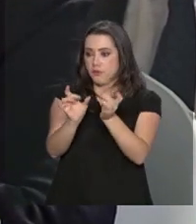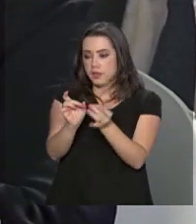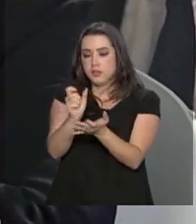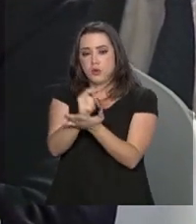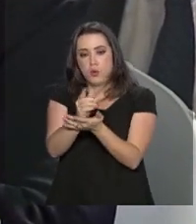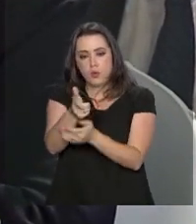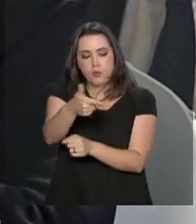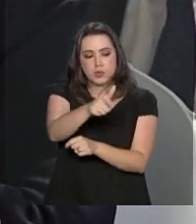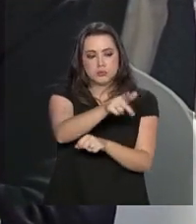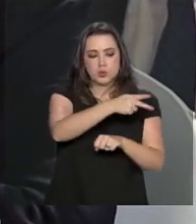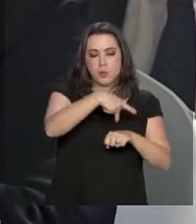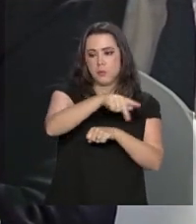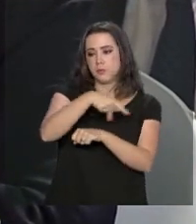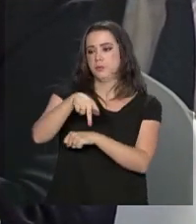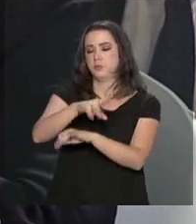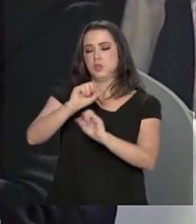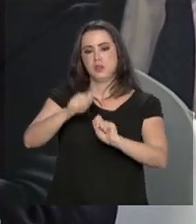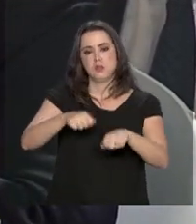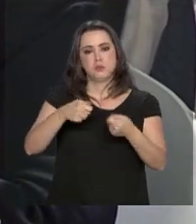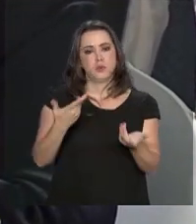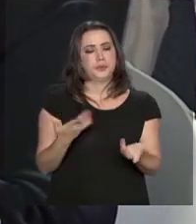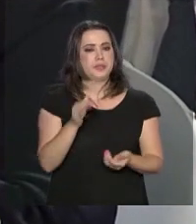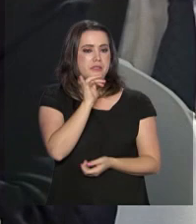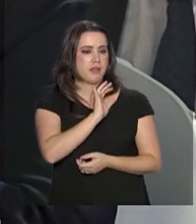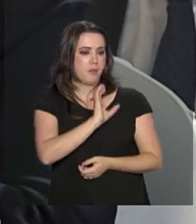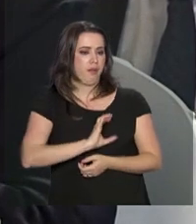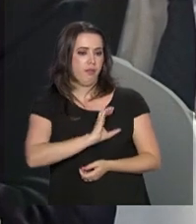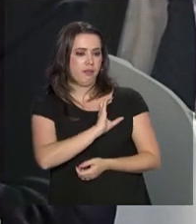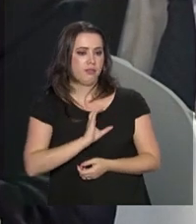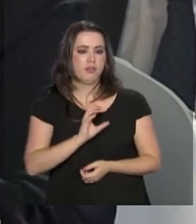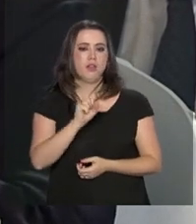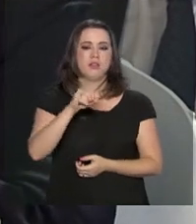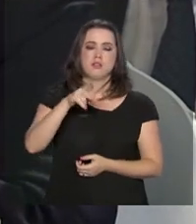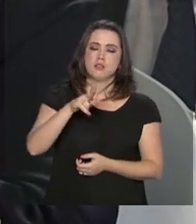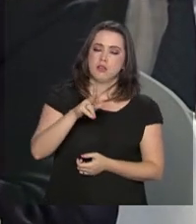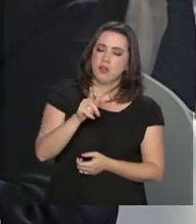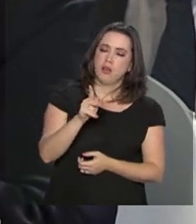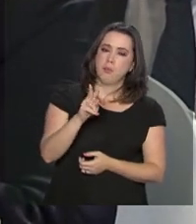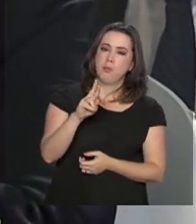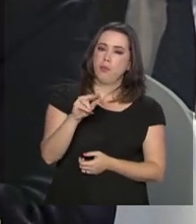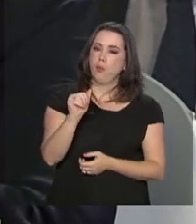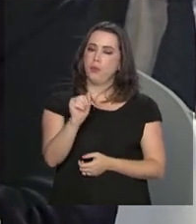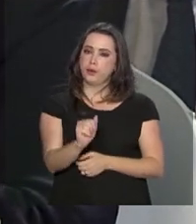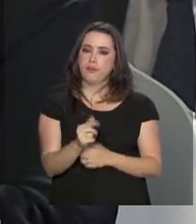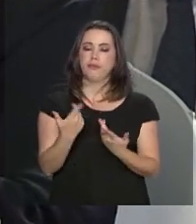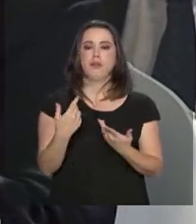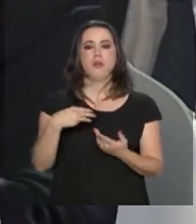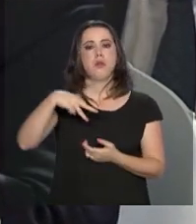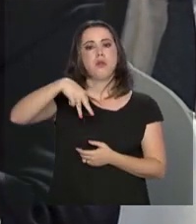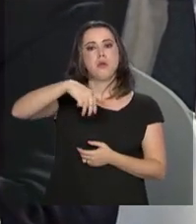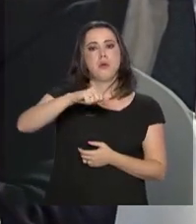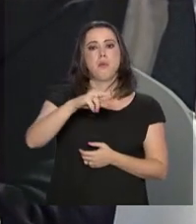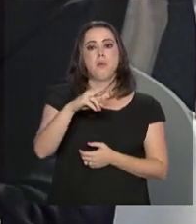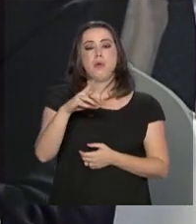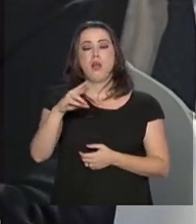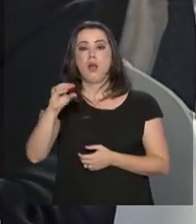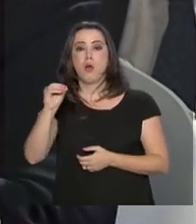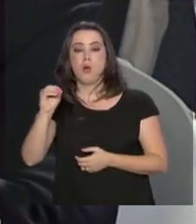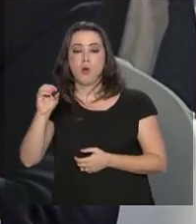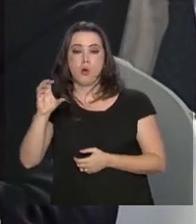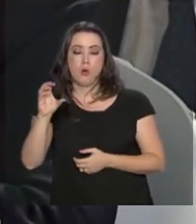as tratativas com o Canadá, o Singapura, Coreia do Sul, Marrocos, Tunísia,